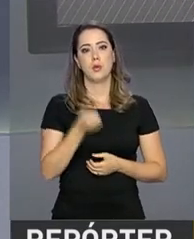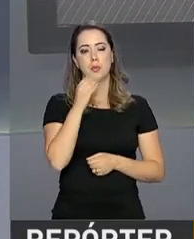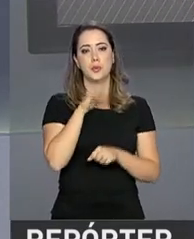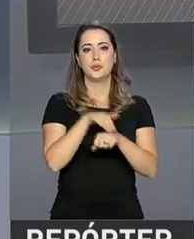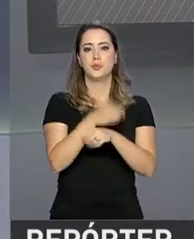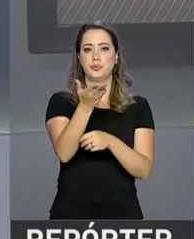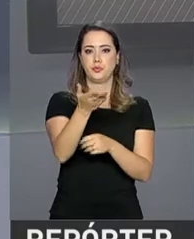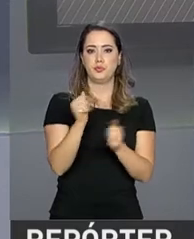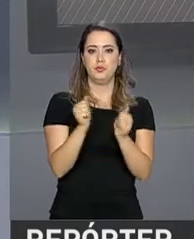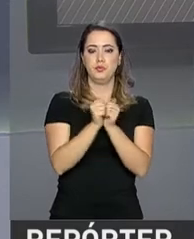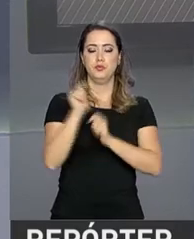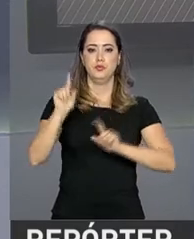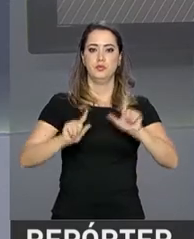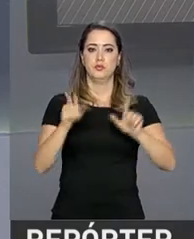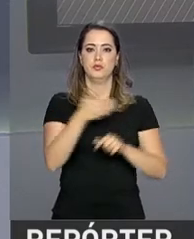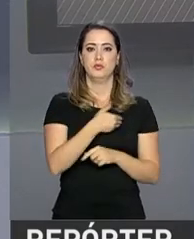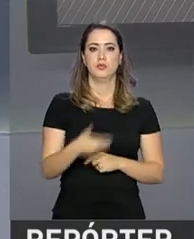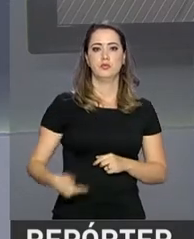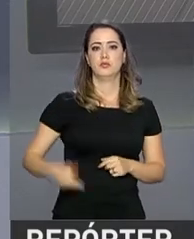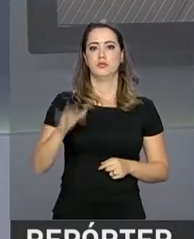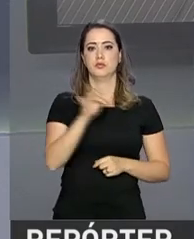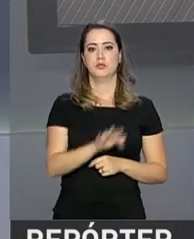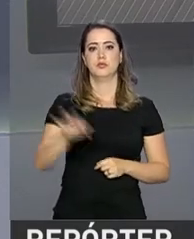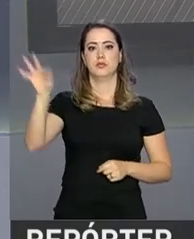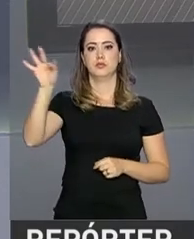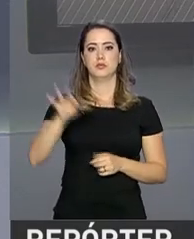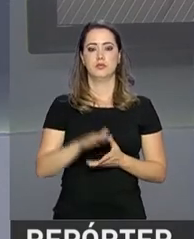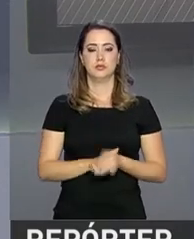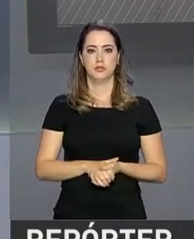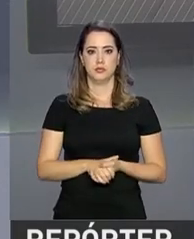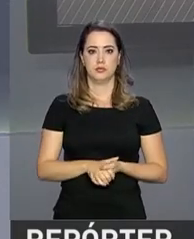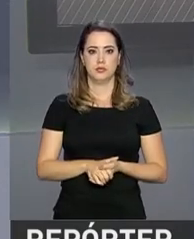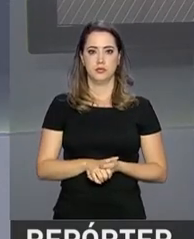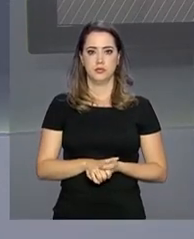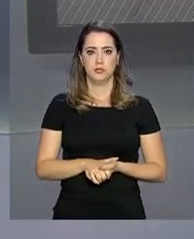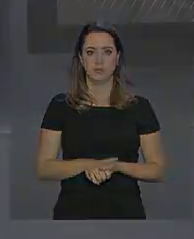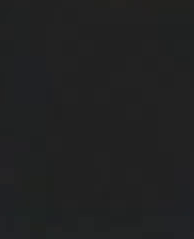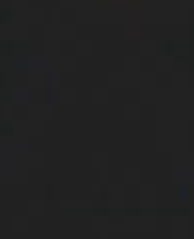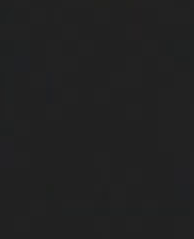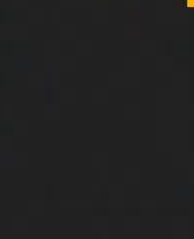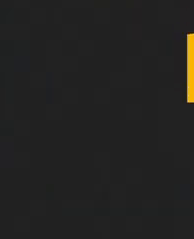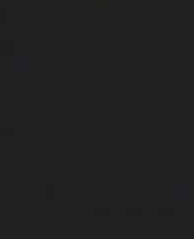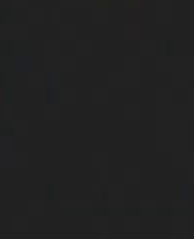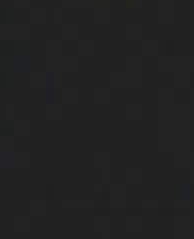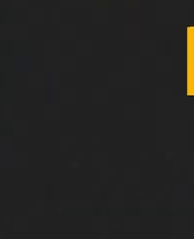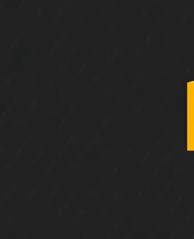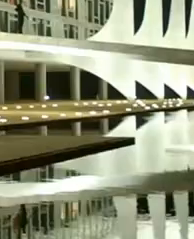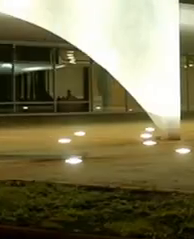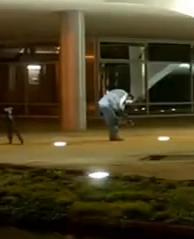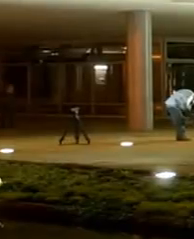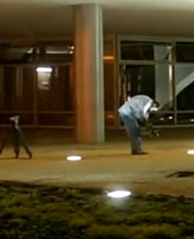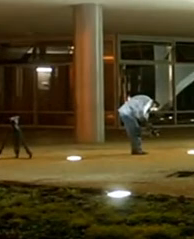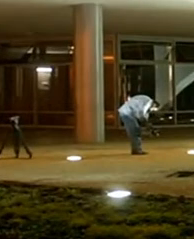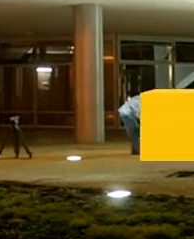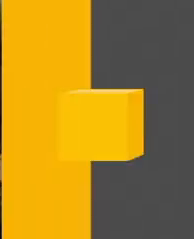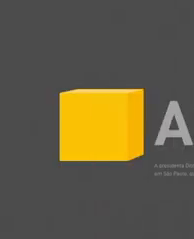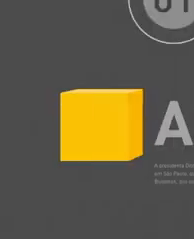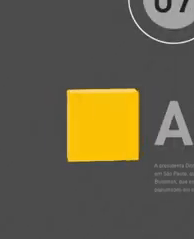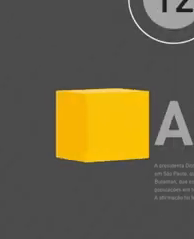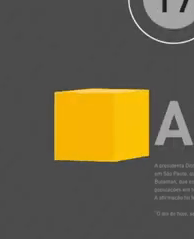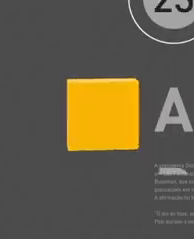Uma boa noite para você e continue com a gente aqui na NBR, TV do Governo Federal. Tchau. Tchau.